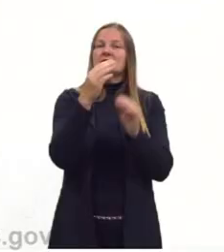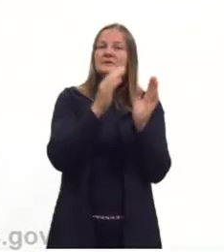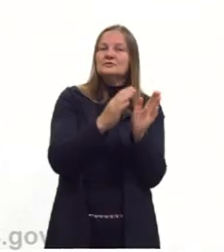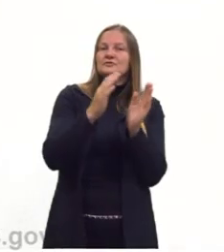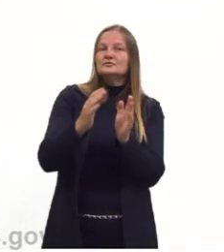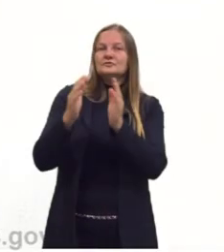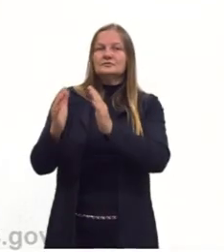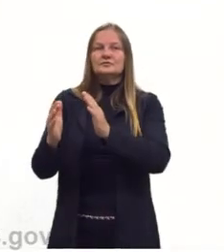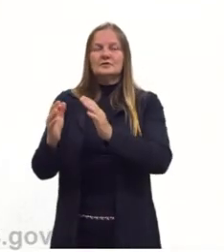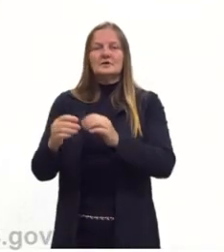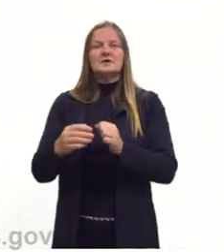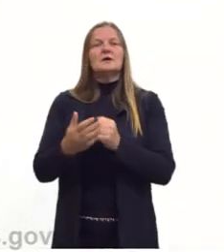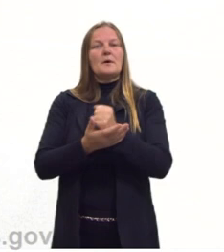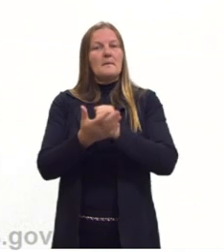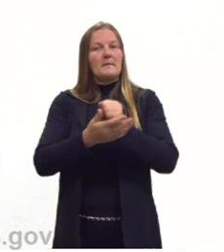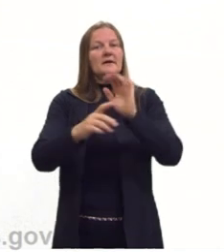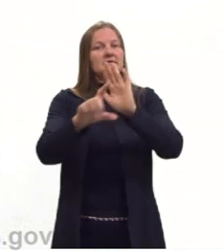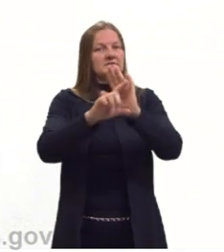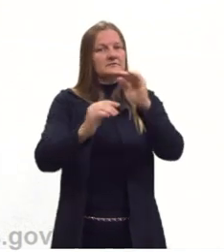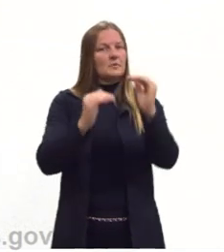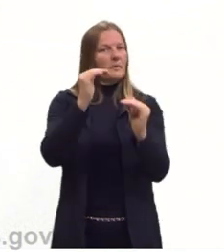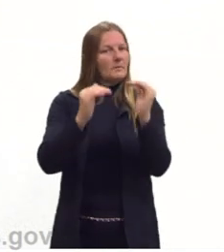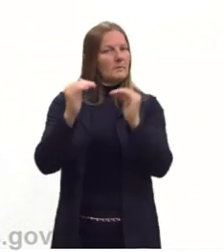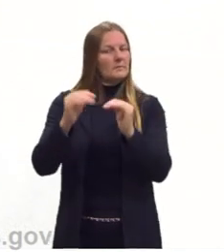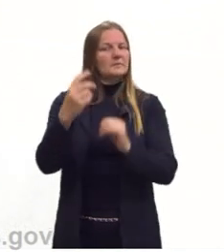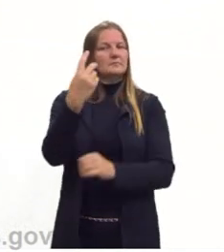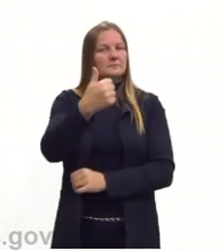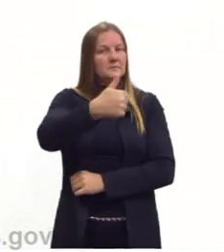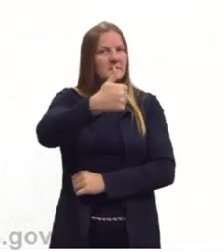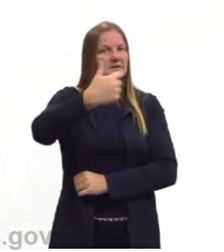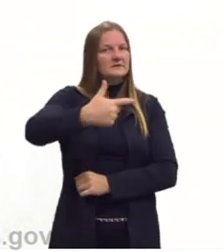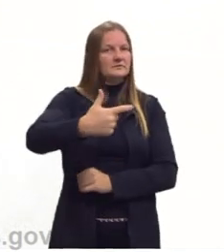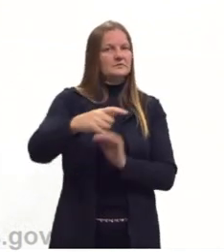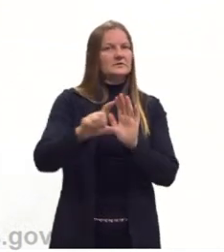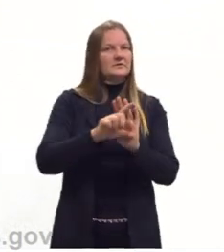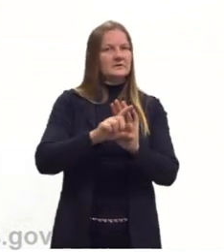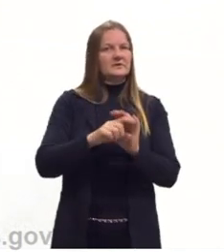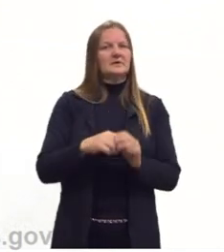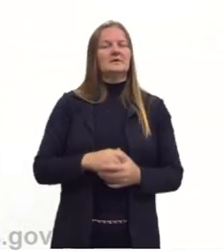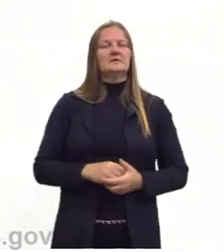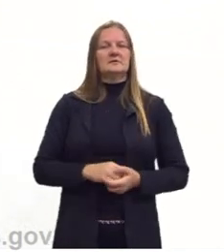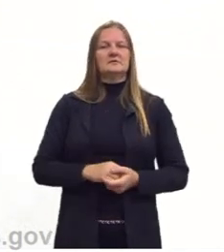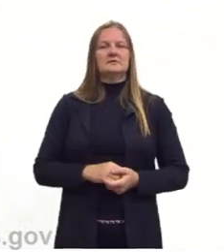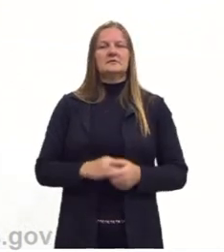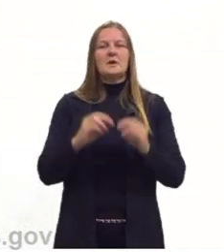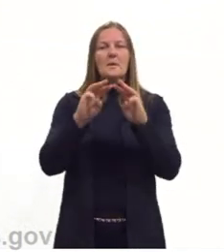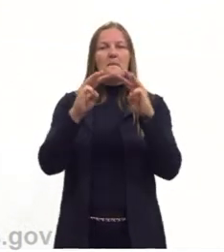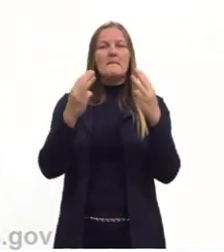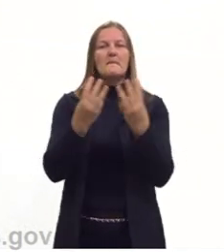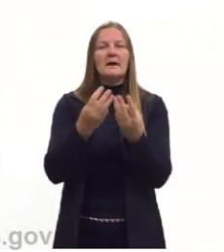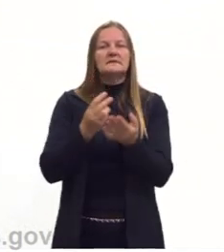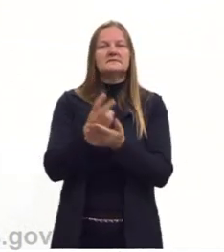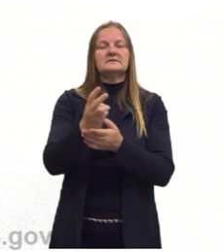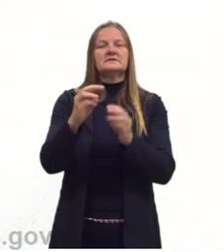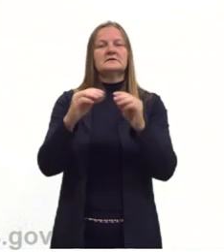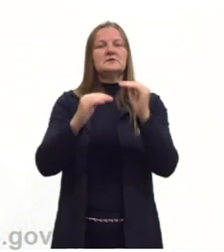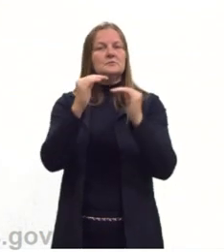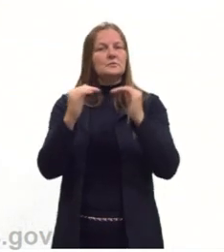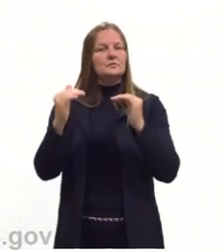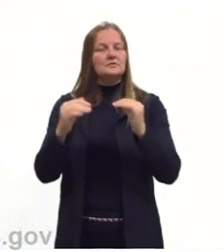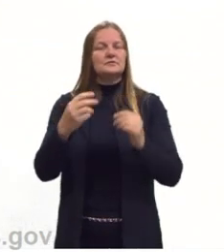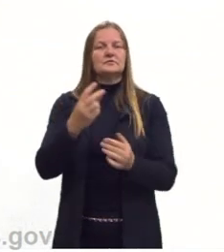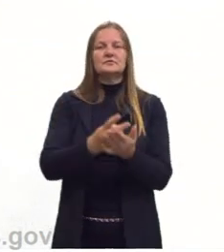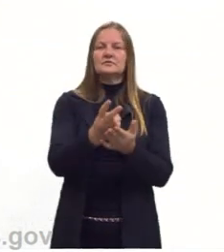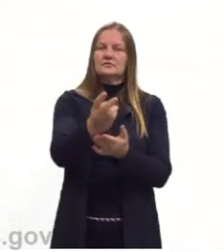são baseados nas leis ponderais, aquelas duas leis que eu falei para vocês, a lei da conservação de massa e a lei das proporções